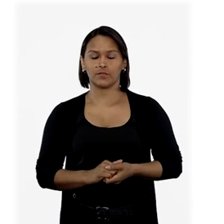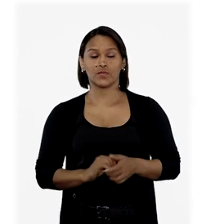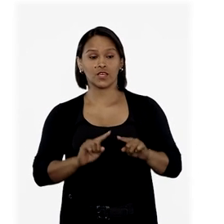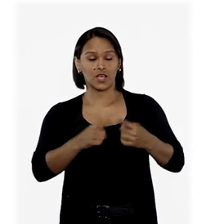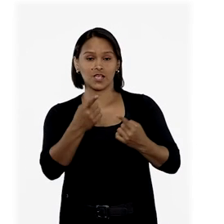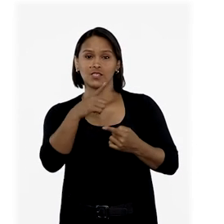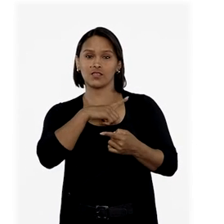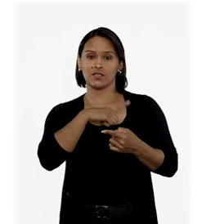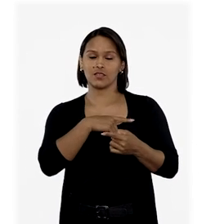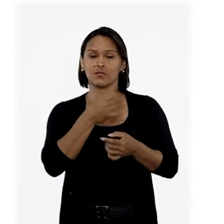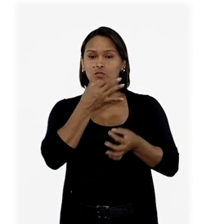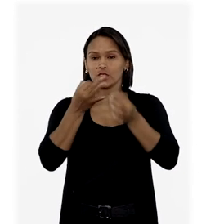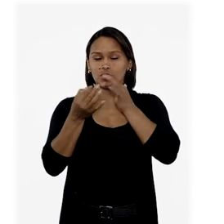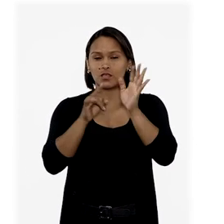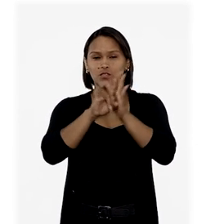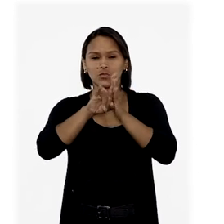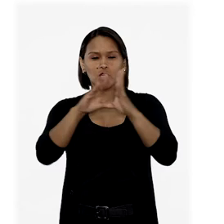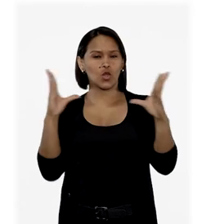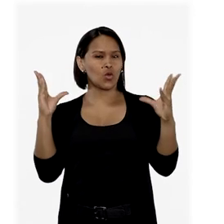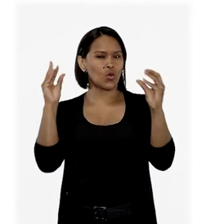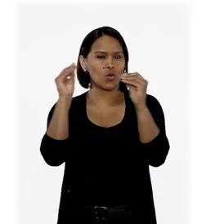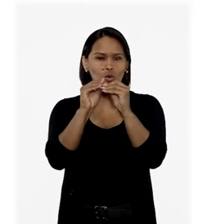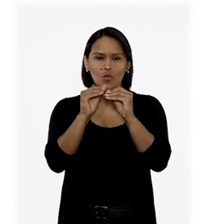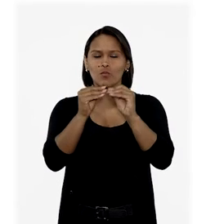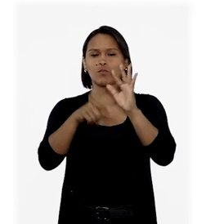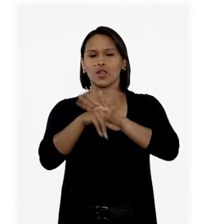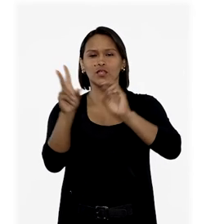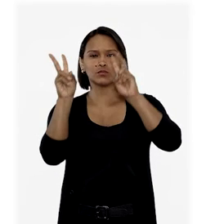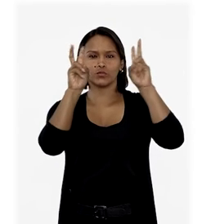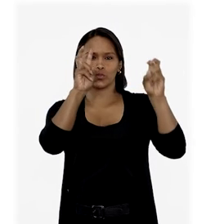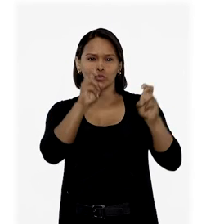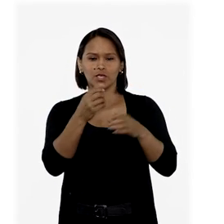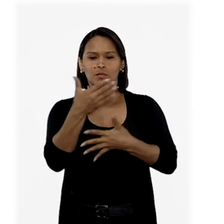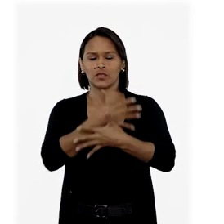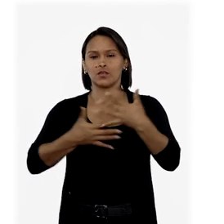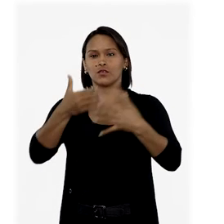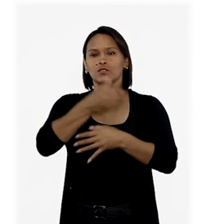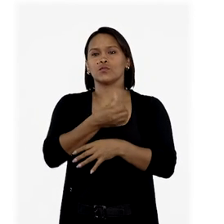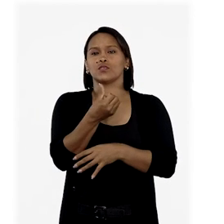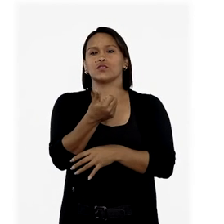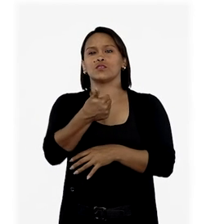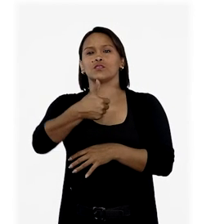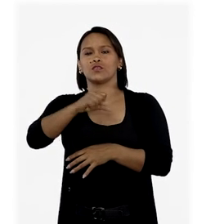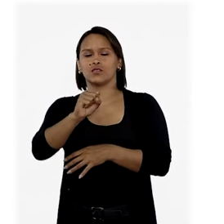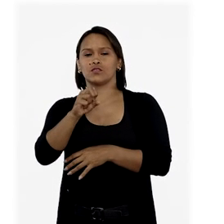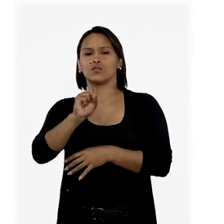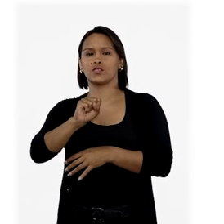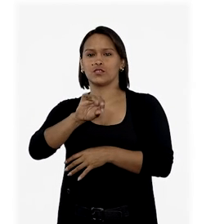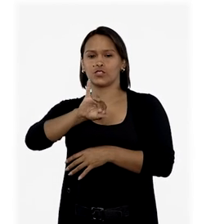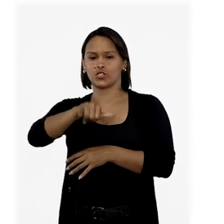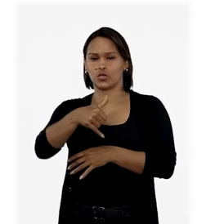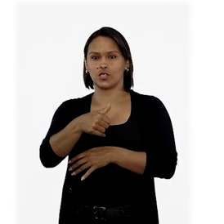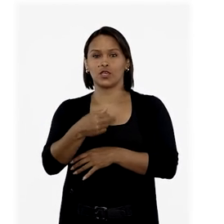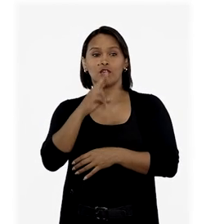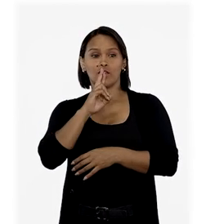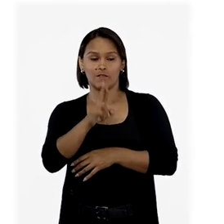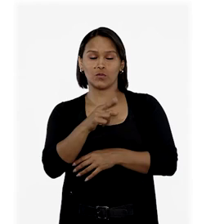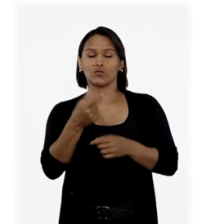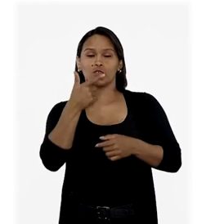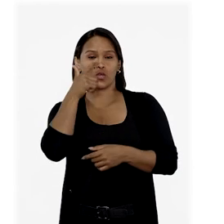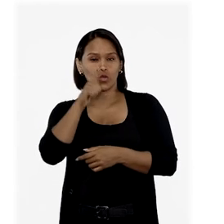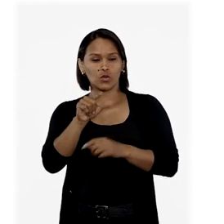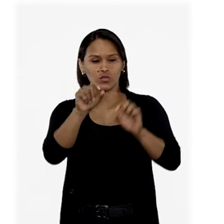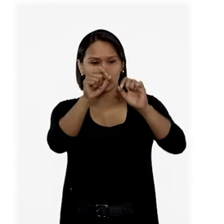Assim, temos o critério de pesquisa completo para resgatar o assunto tratado na Súmula 610 do ECJ. Vamos ver o resultado que